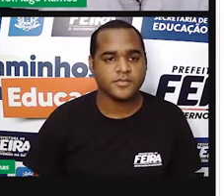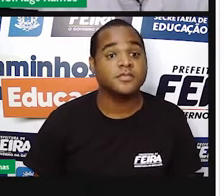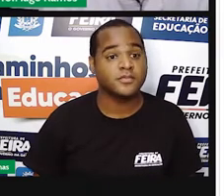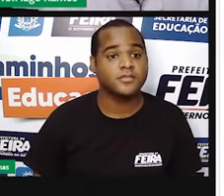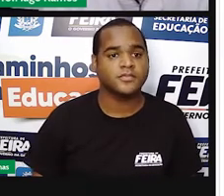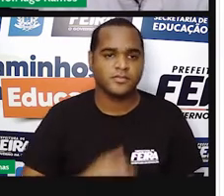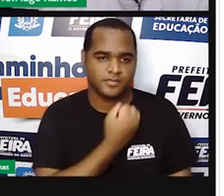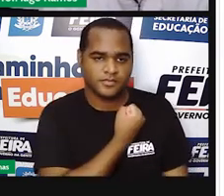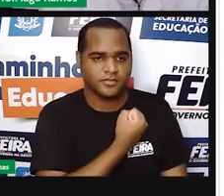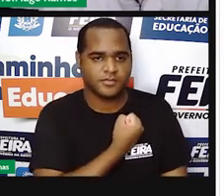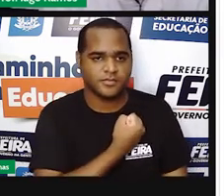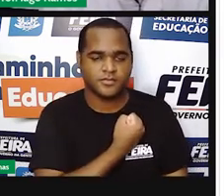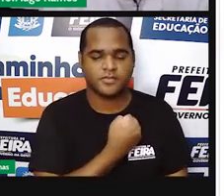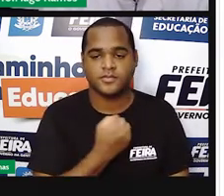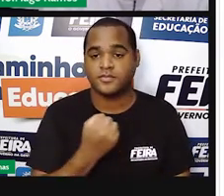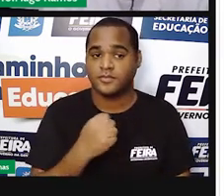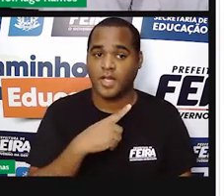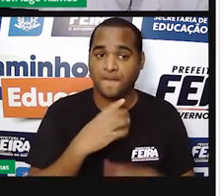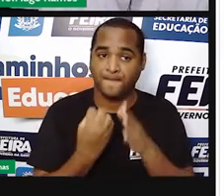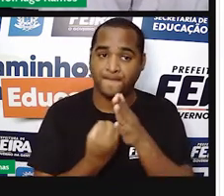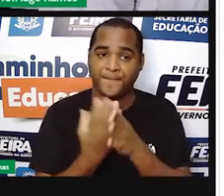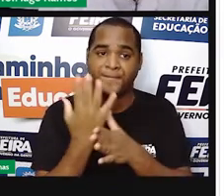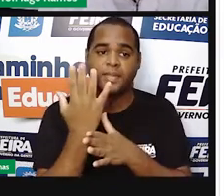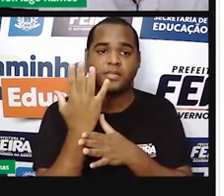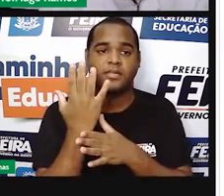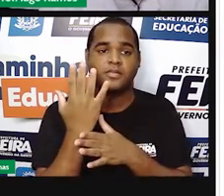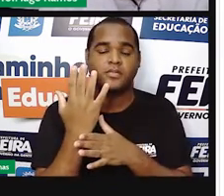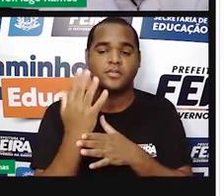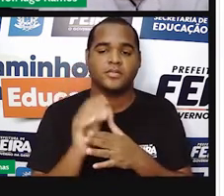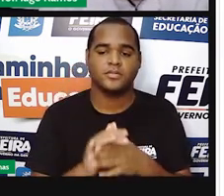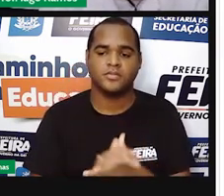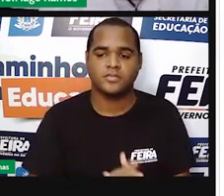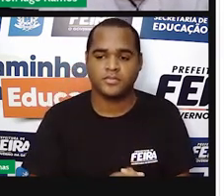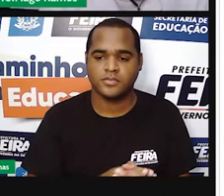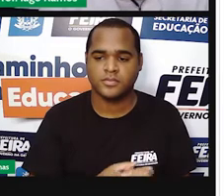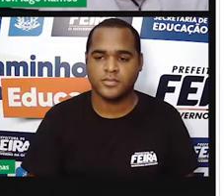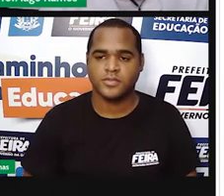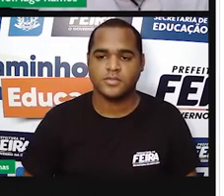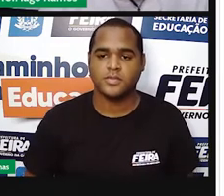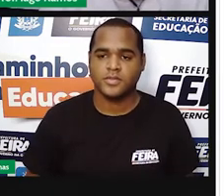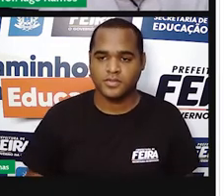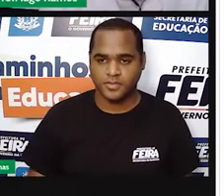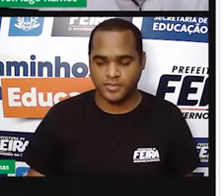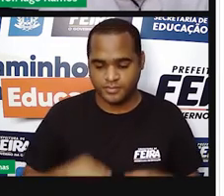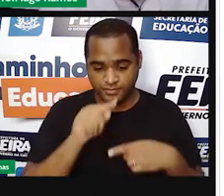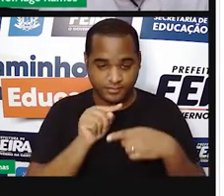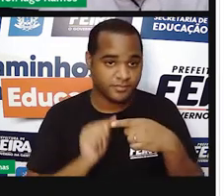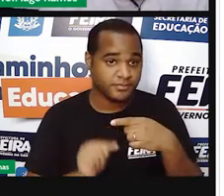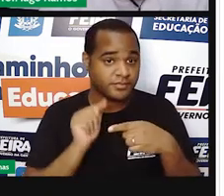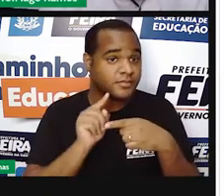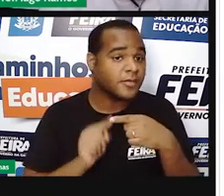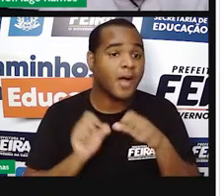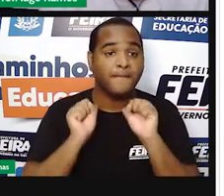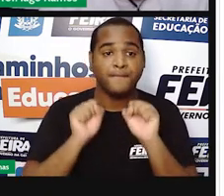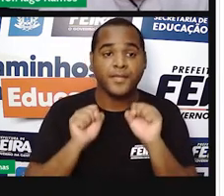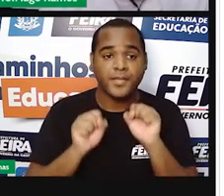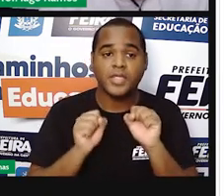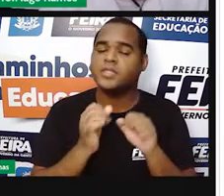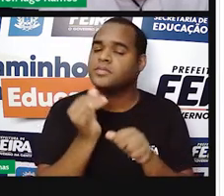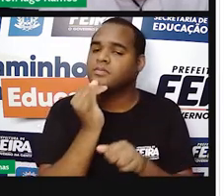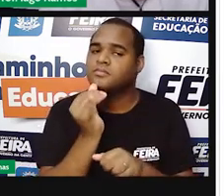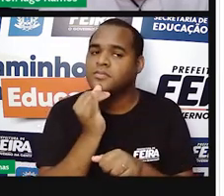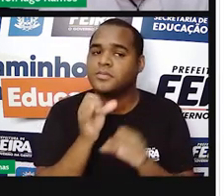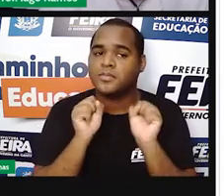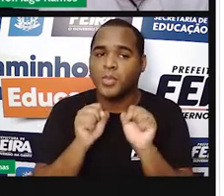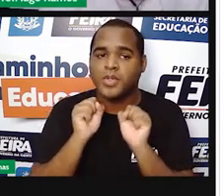números que surgem de frações e podem ter